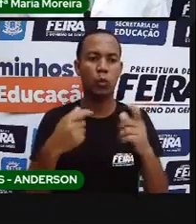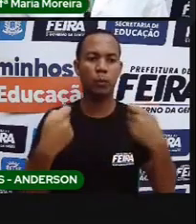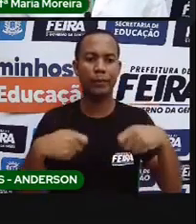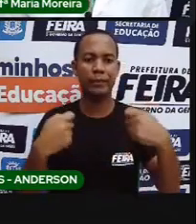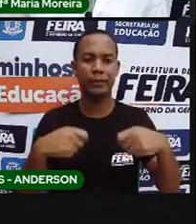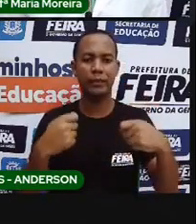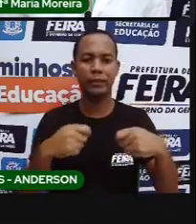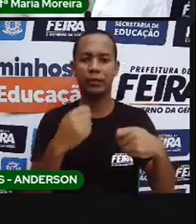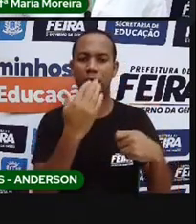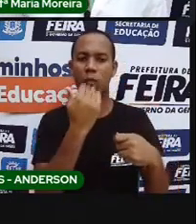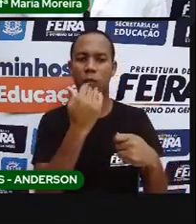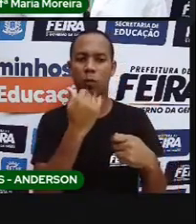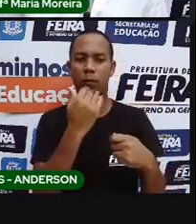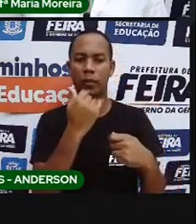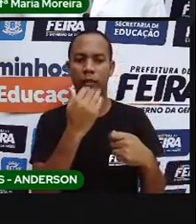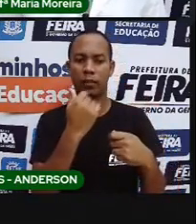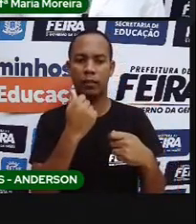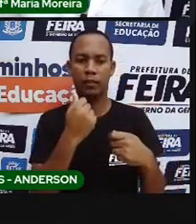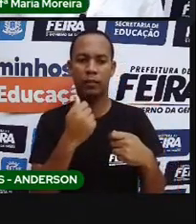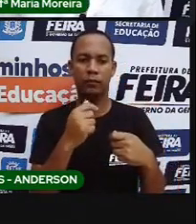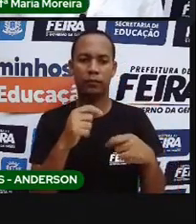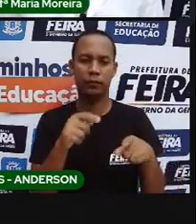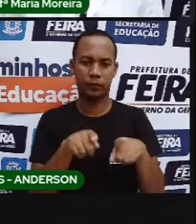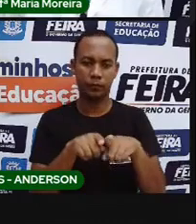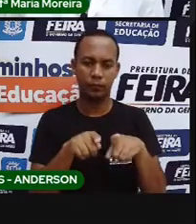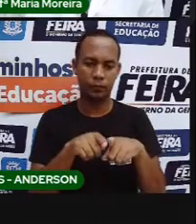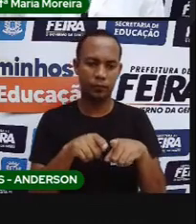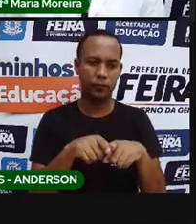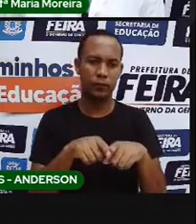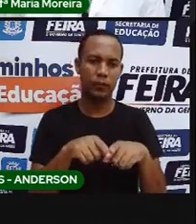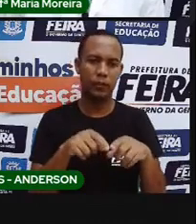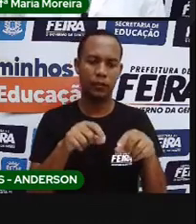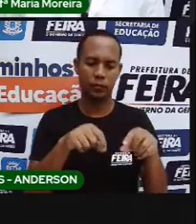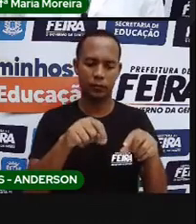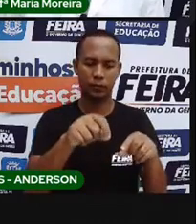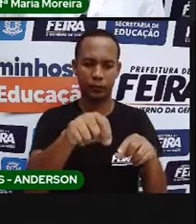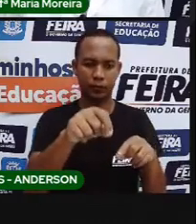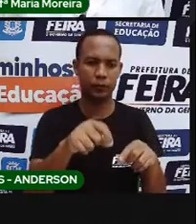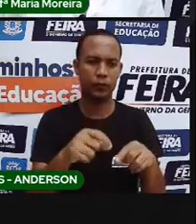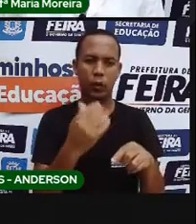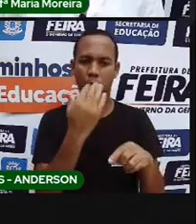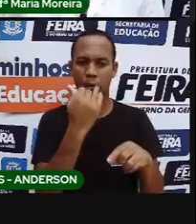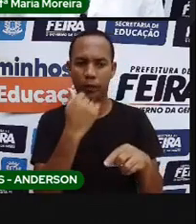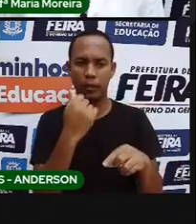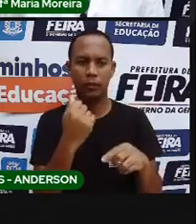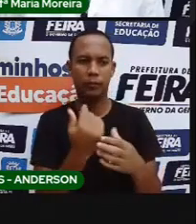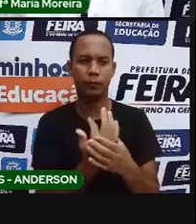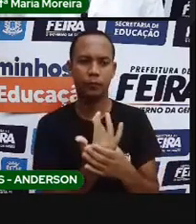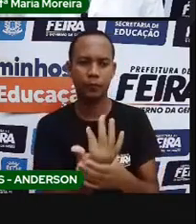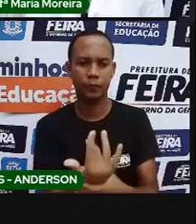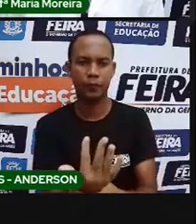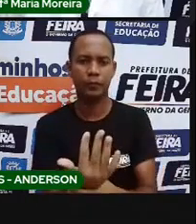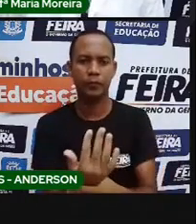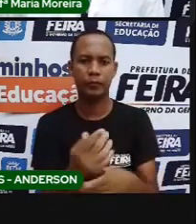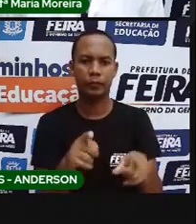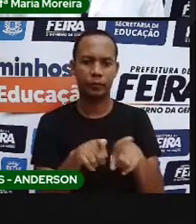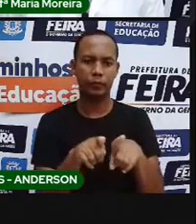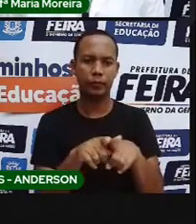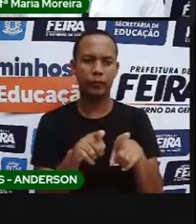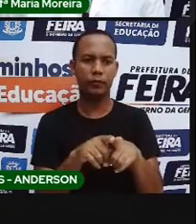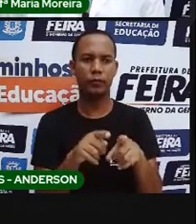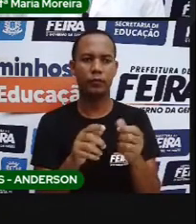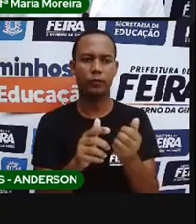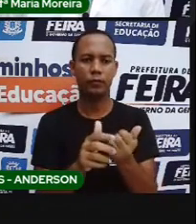a alimentação, né? Além de plantar também o que é receptivo. Os principais alimentos consumidos nos povos nos países,